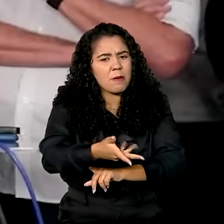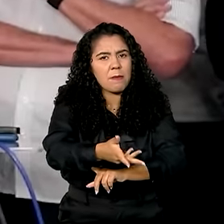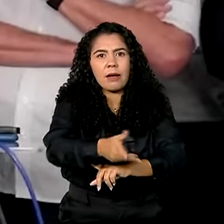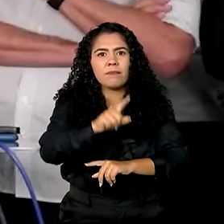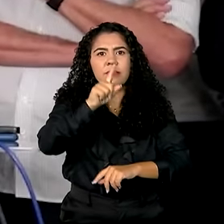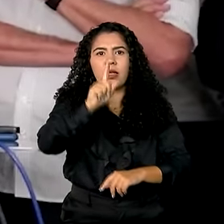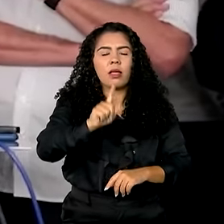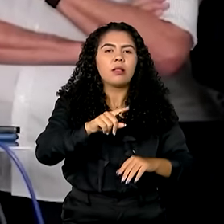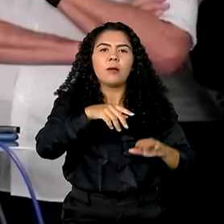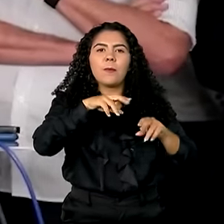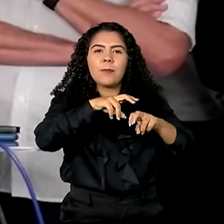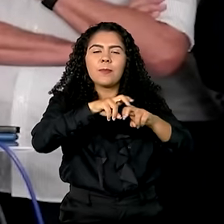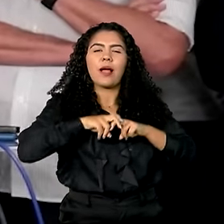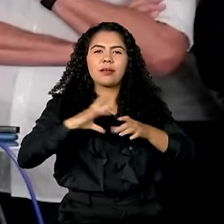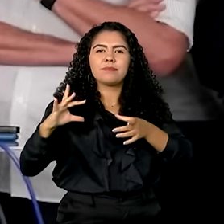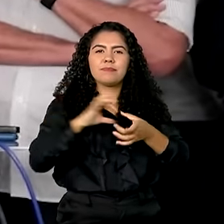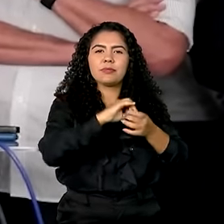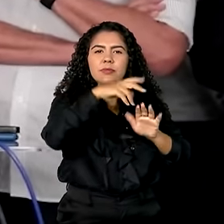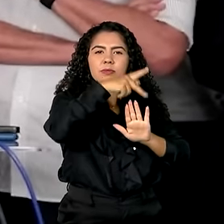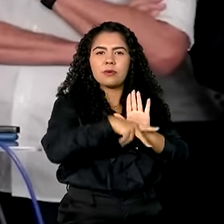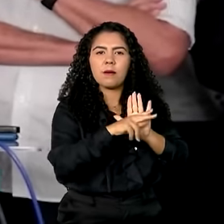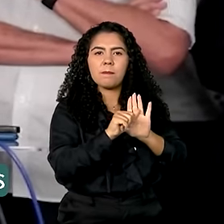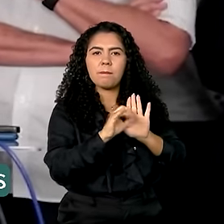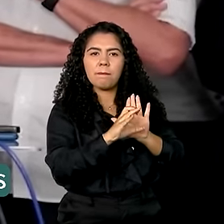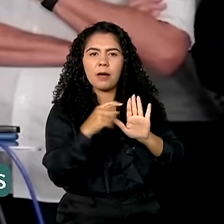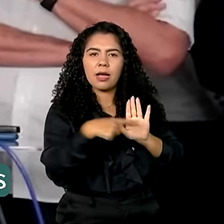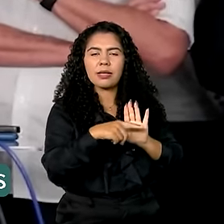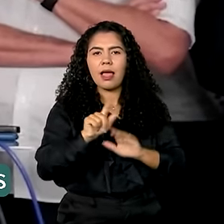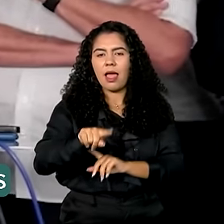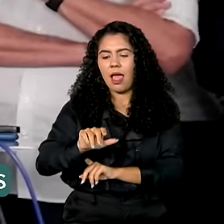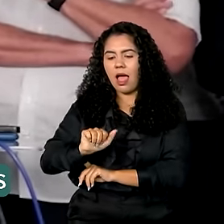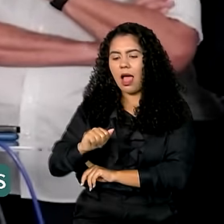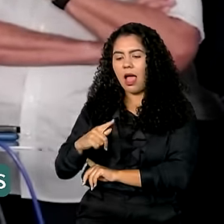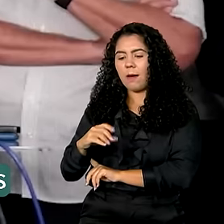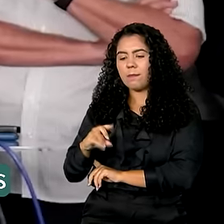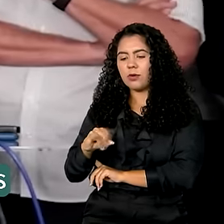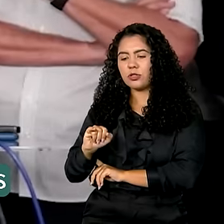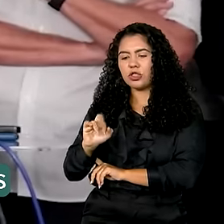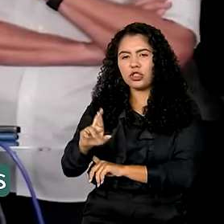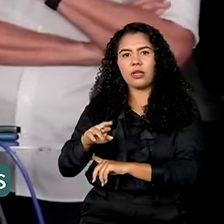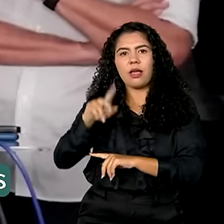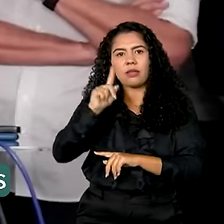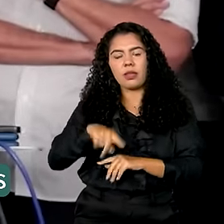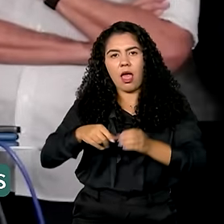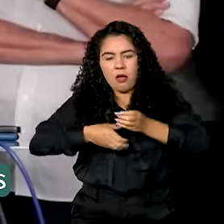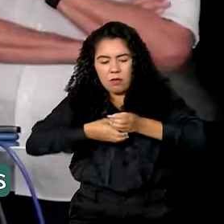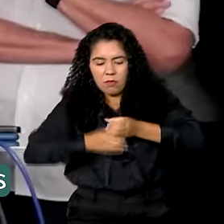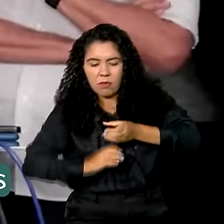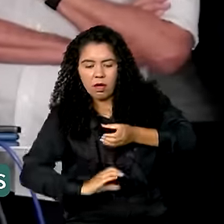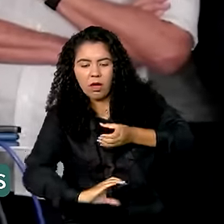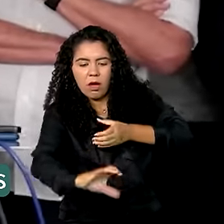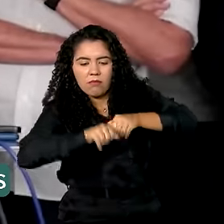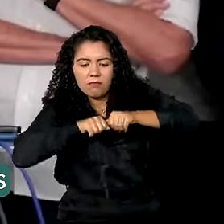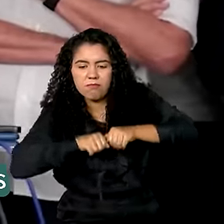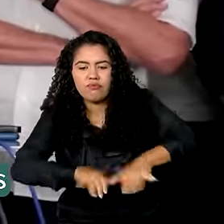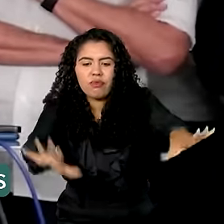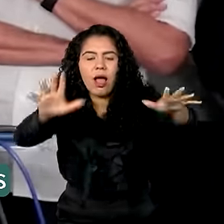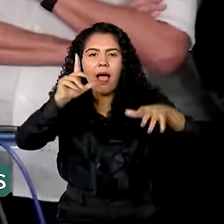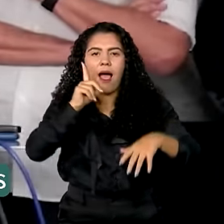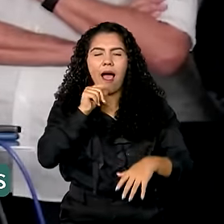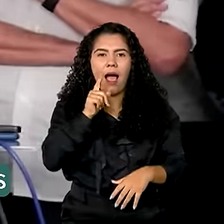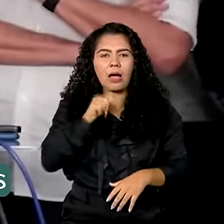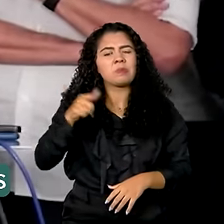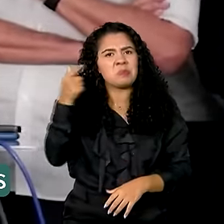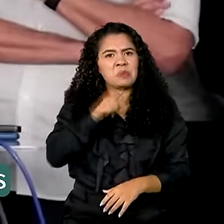país, do PAC, que é o Apodi, o canal do Apodi, que é uma obra estruturante também, que está no ritmo